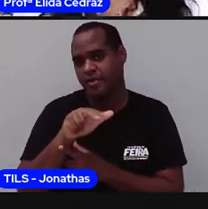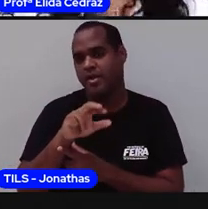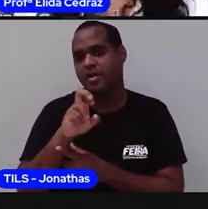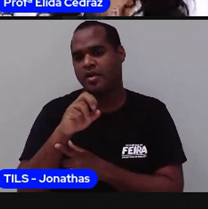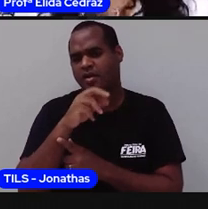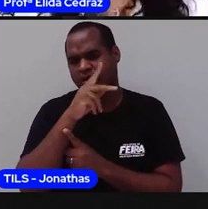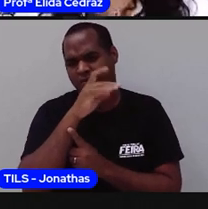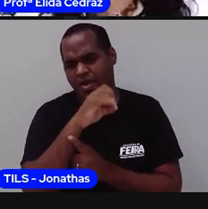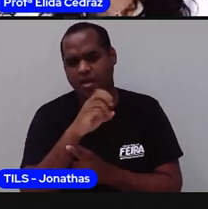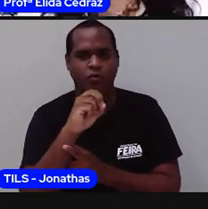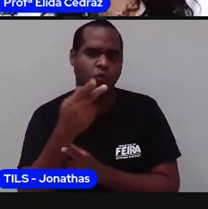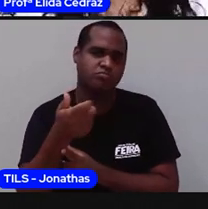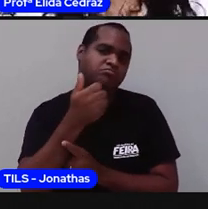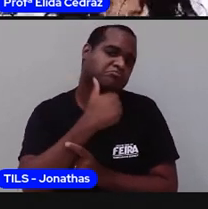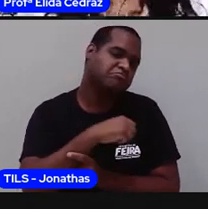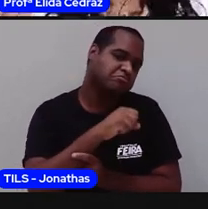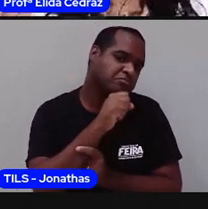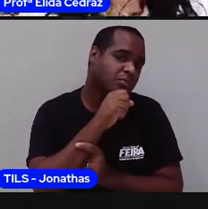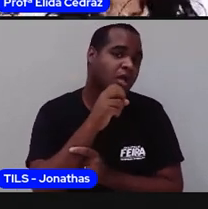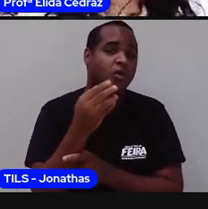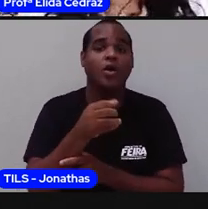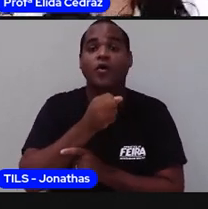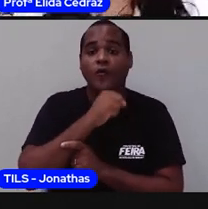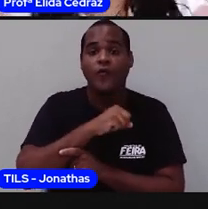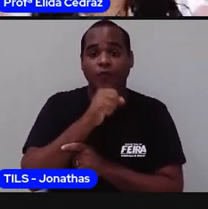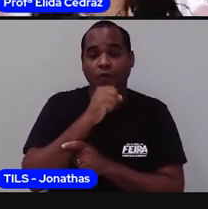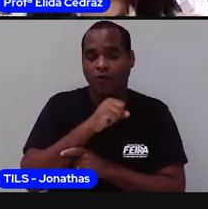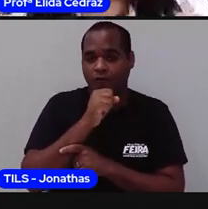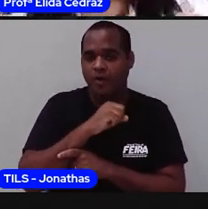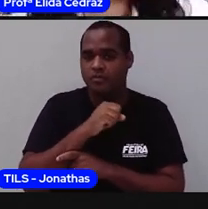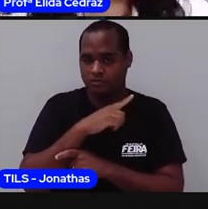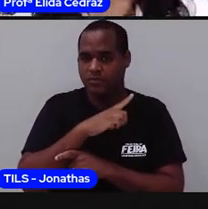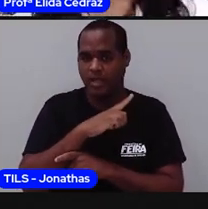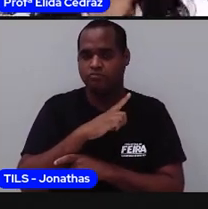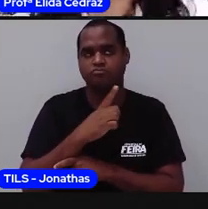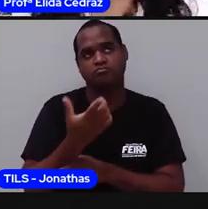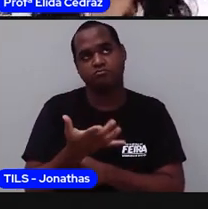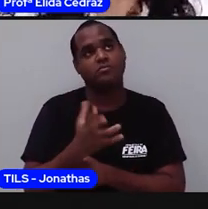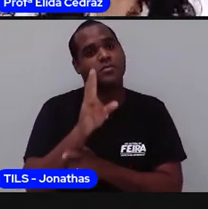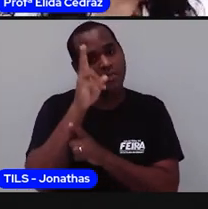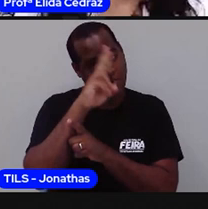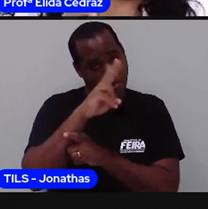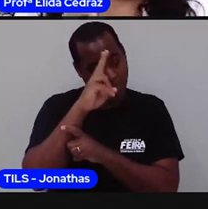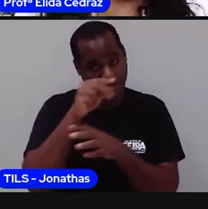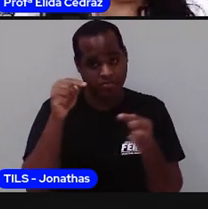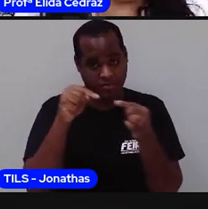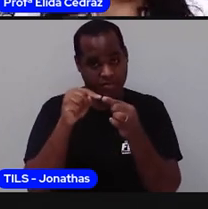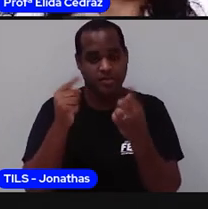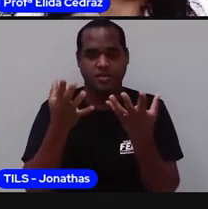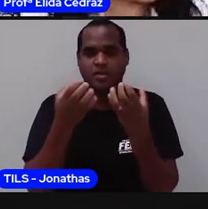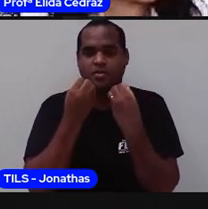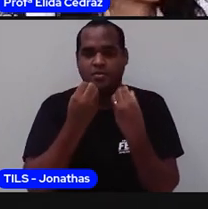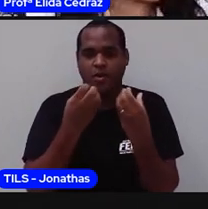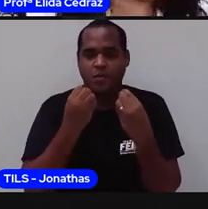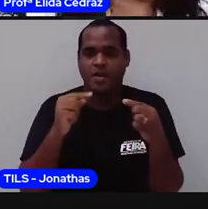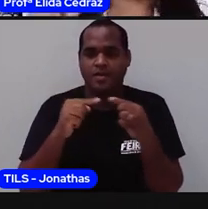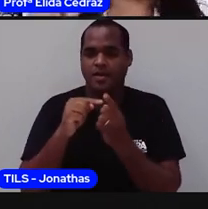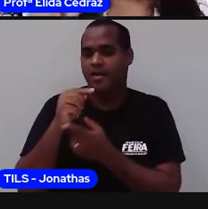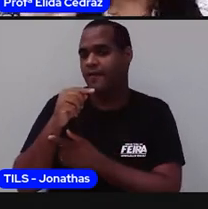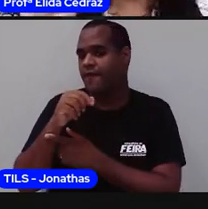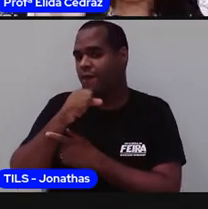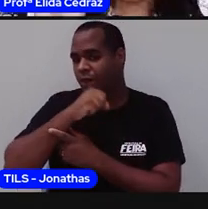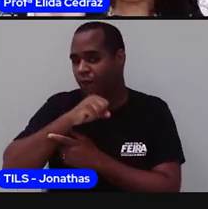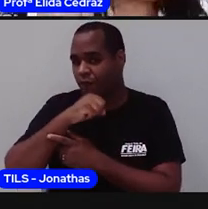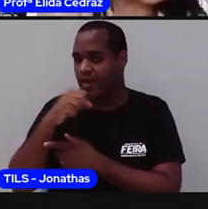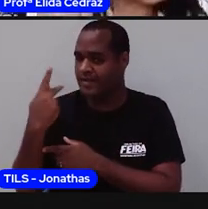o pai e a mãe e os avós. Lembrando que, ó, avós maternos.